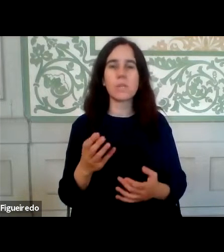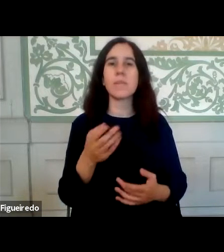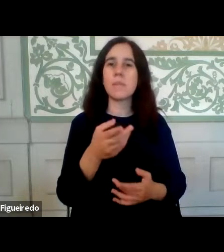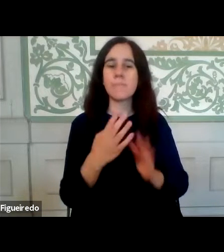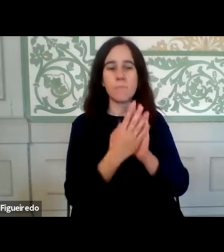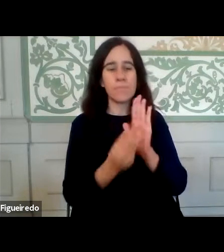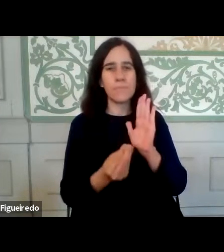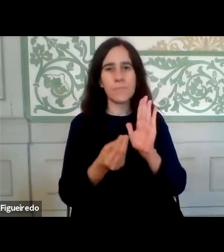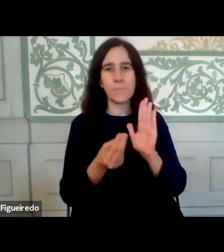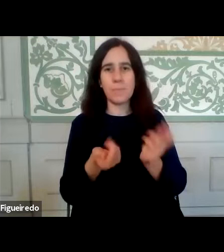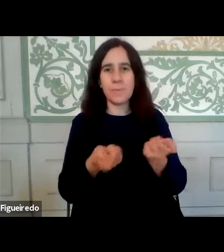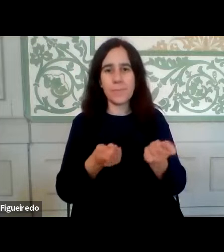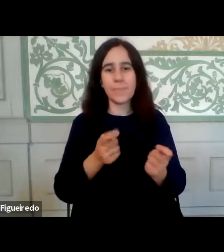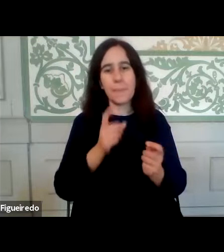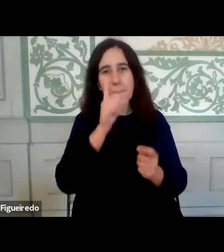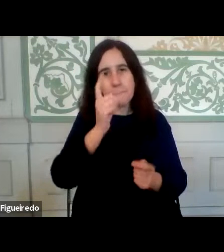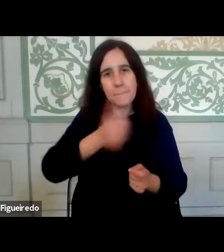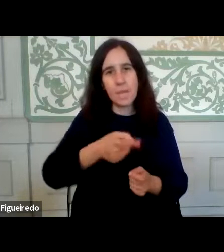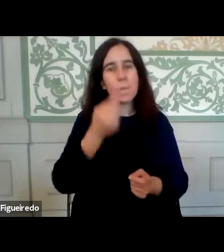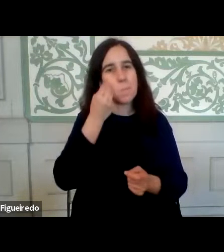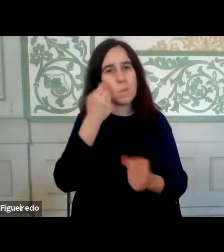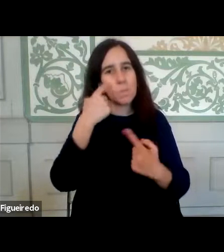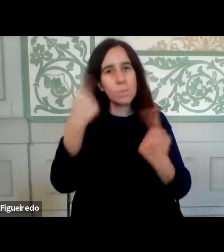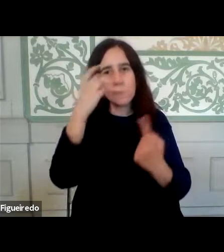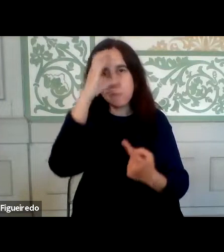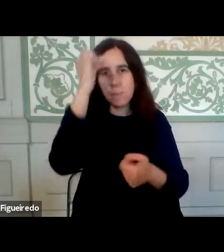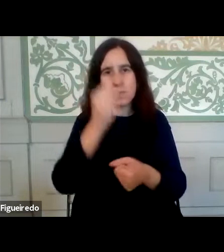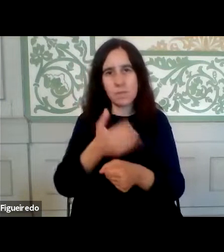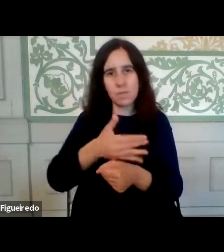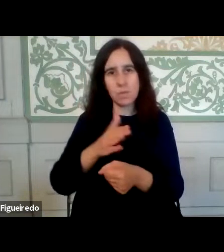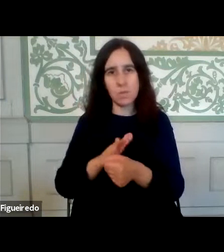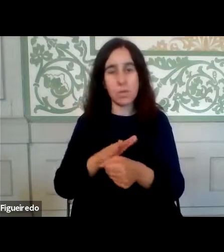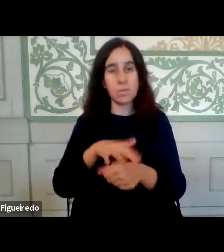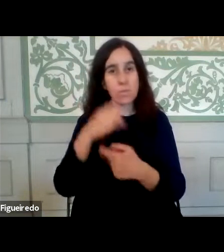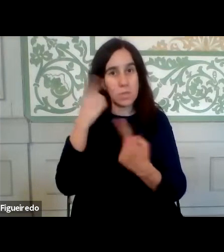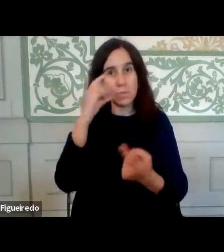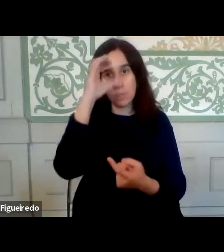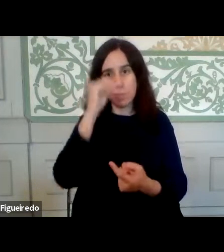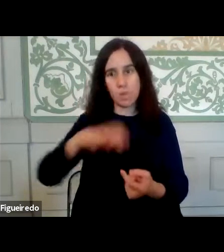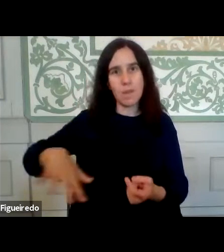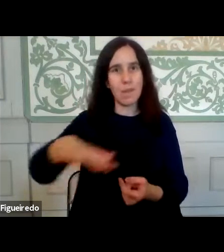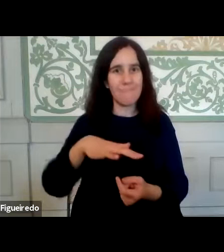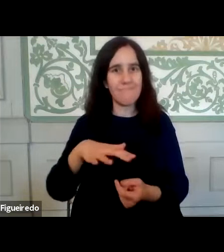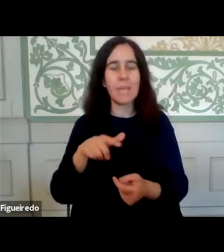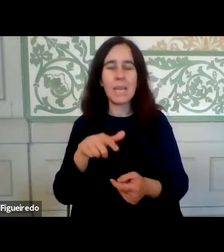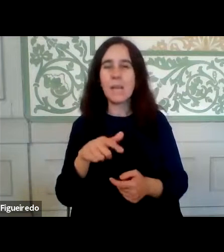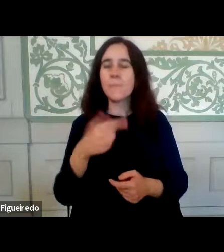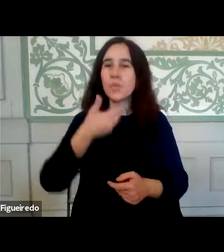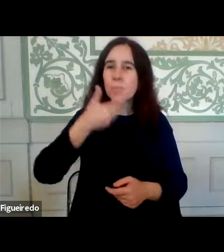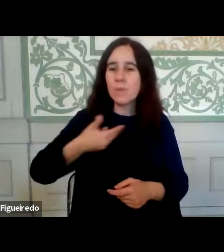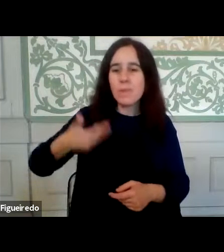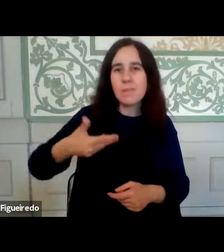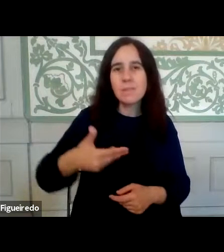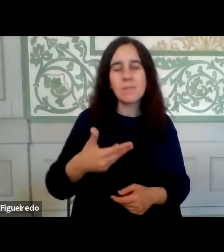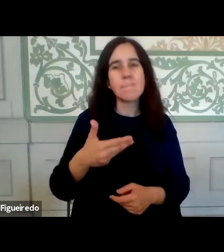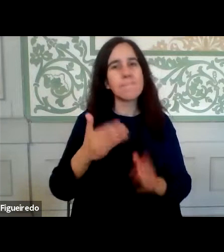trabalho que se impõe ao setor público e à própria Administração Pública e esta experiência tem de ser tida